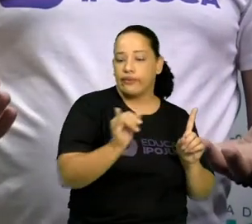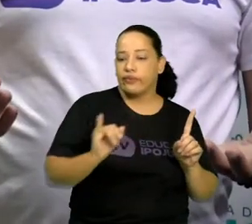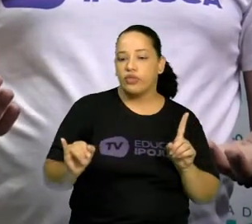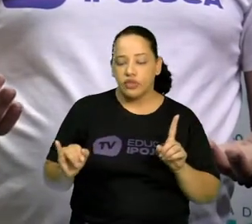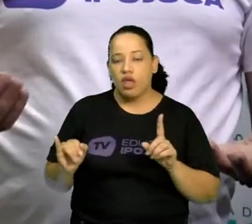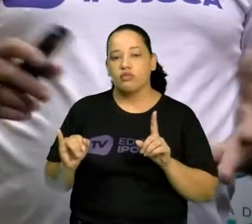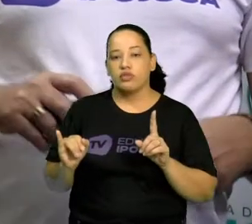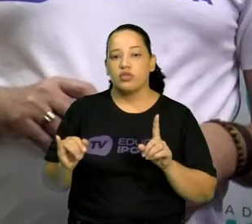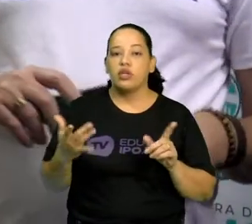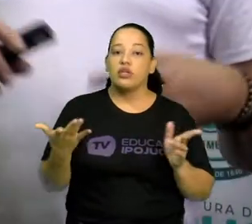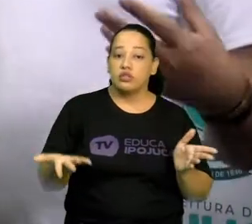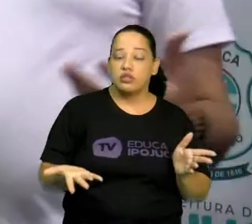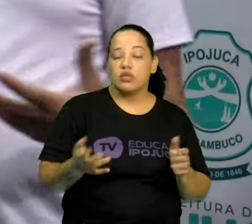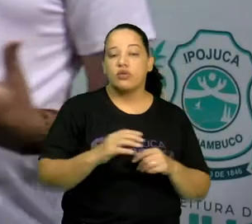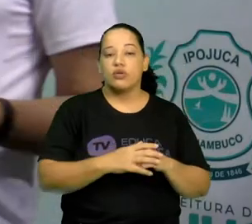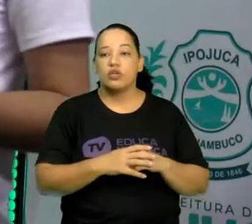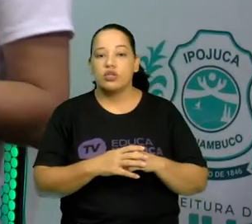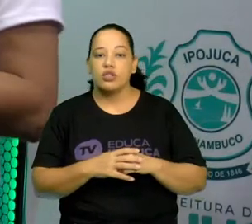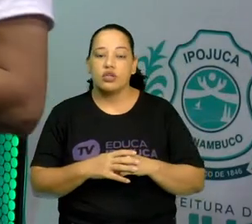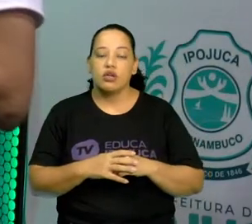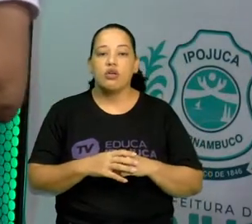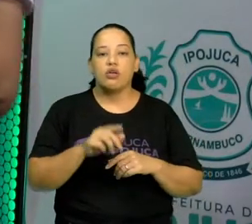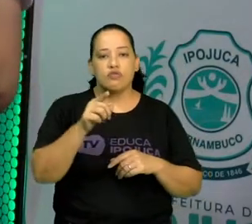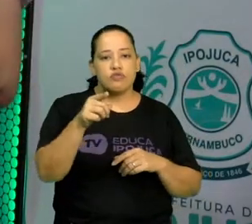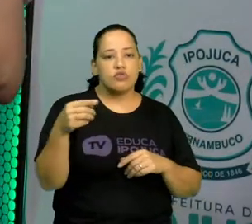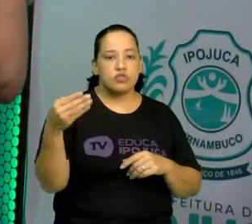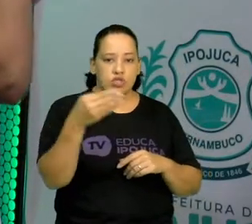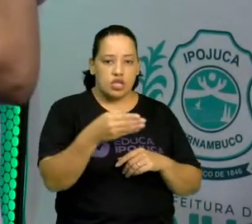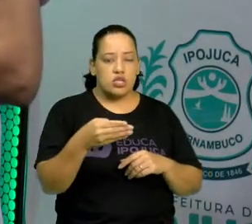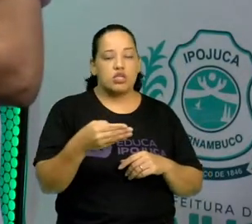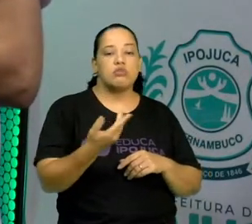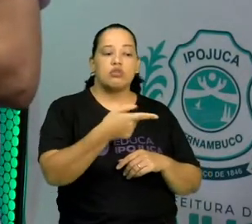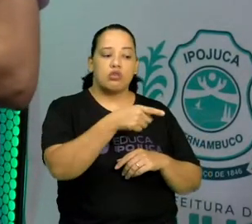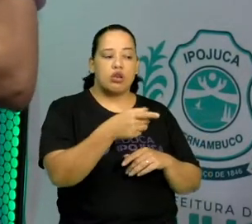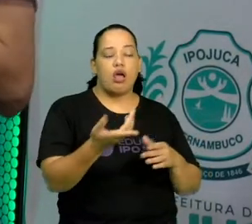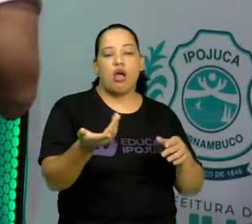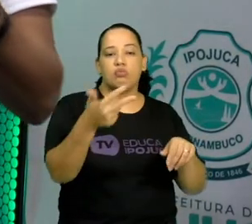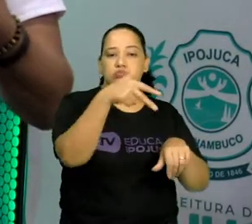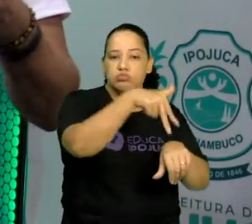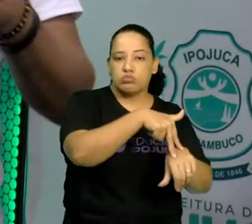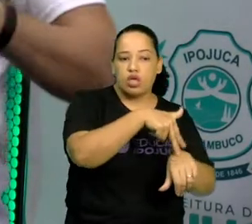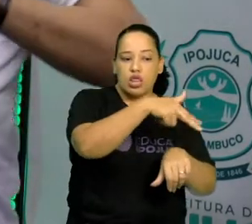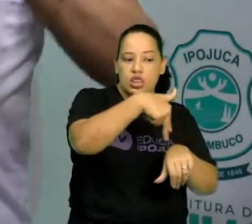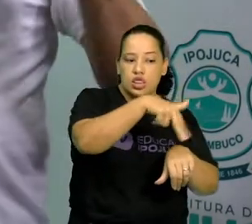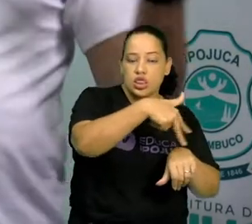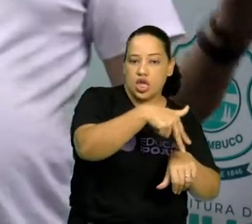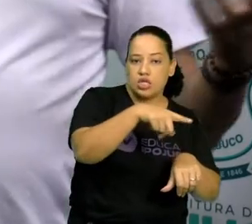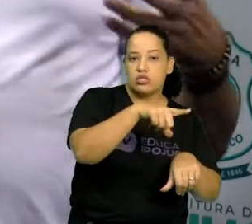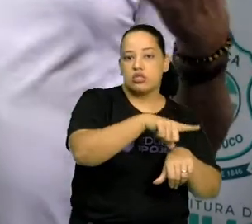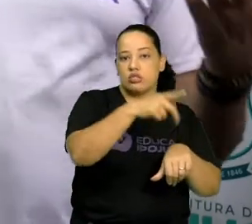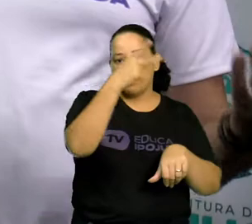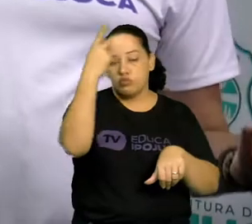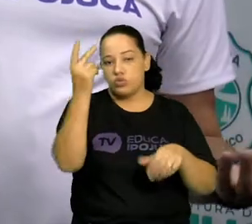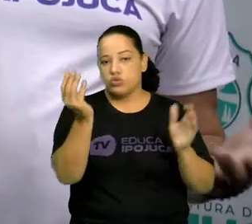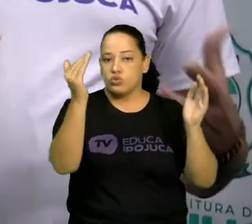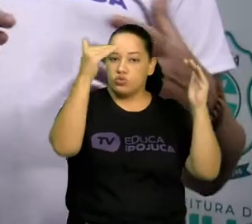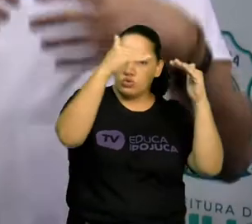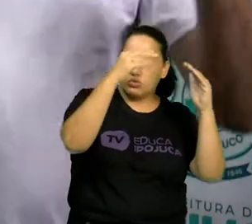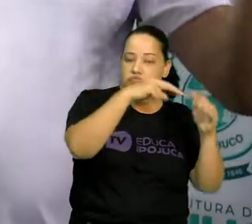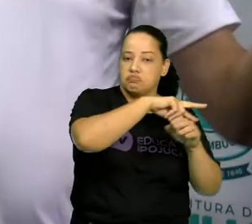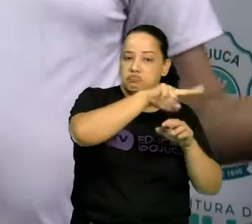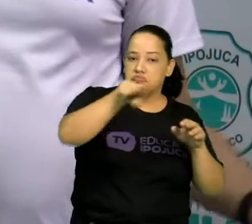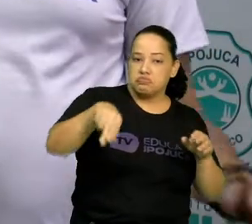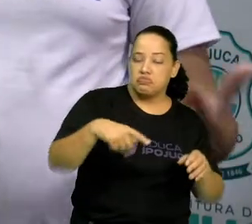por personagens. Você pode ir a um espetáculo de dança e você vai ter os bailarinos, os dançarinos